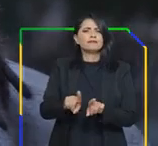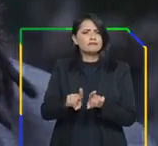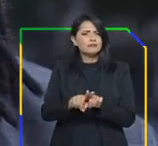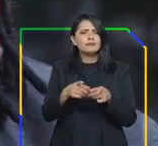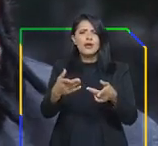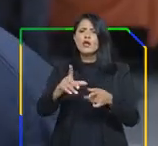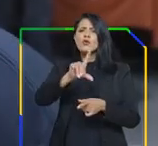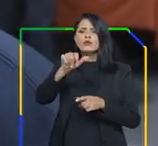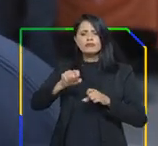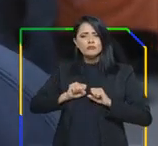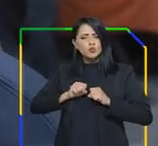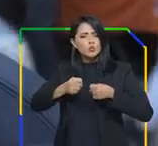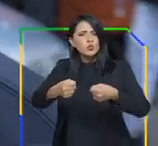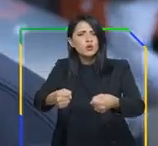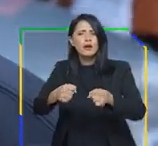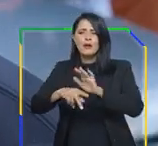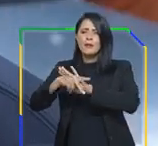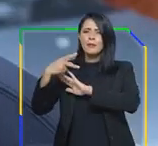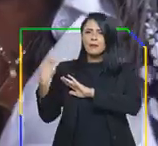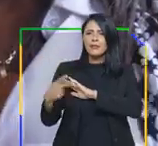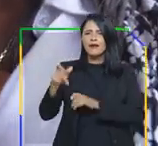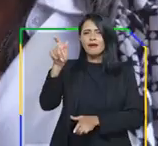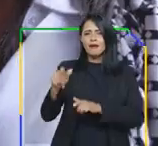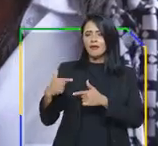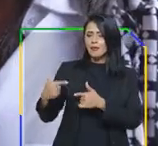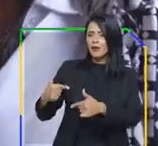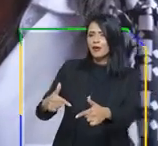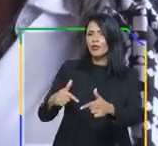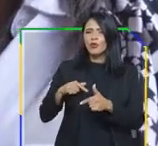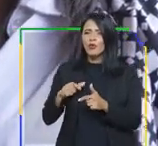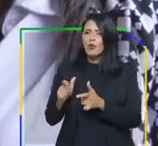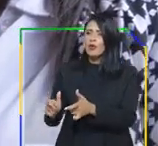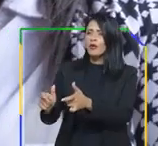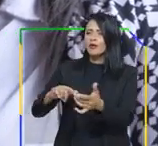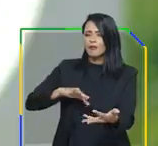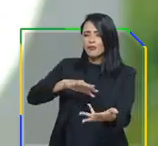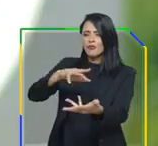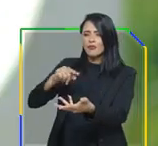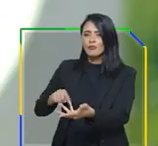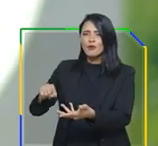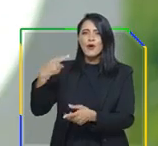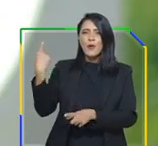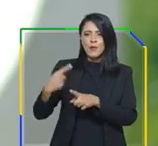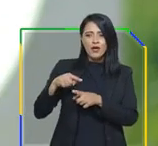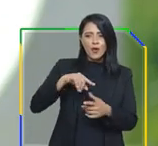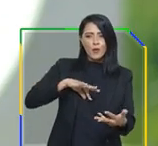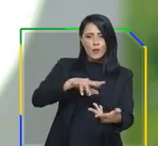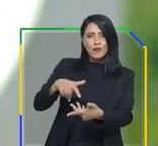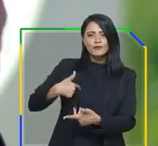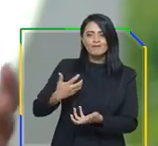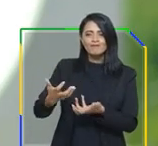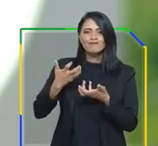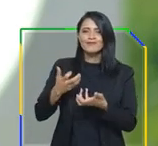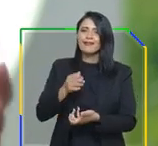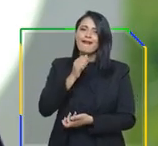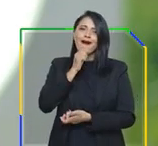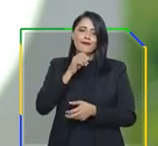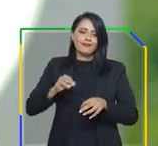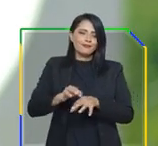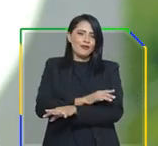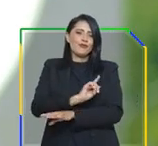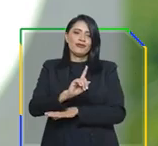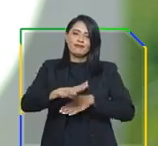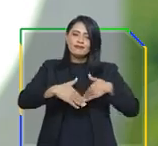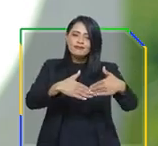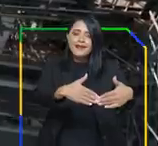dia de luta para os trabalhadores e as trabalhadoras de todos os cantos do planeta. Porque o mundo que sonhamos ainda está para